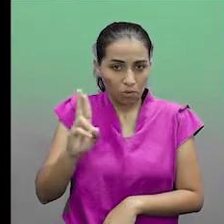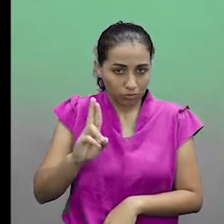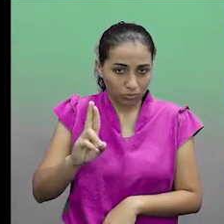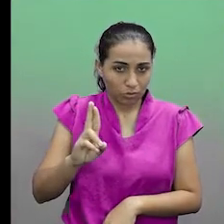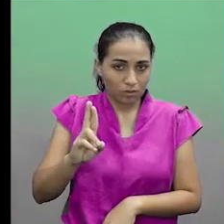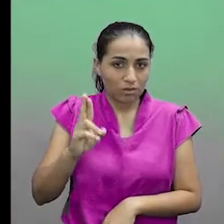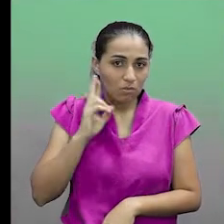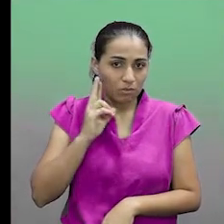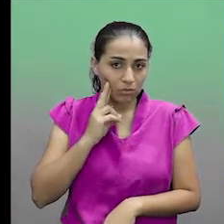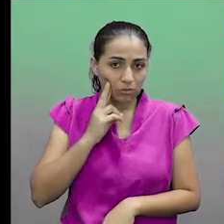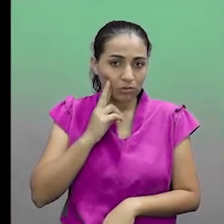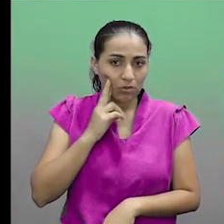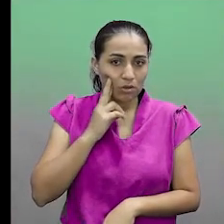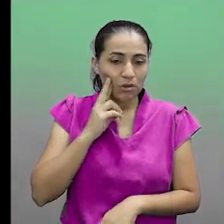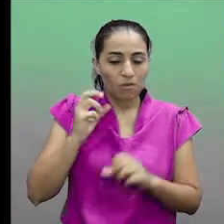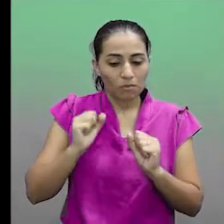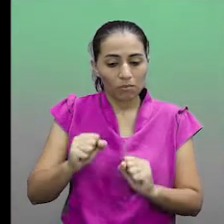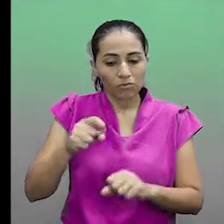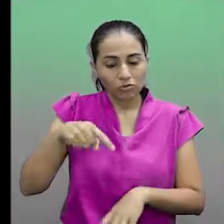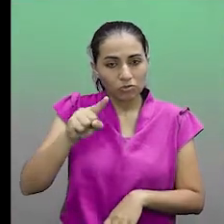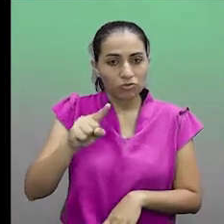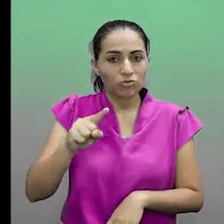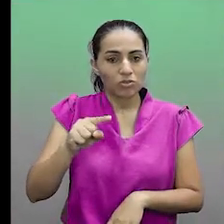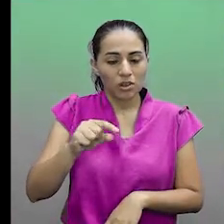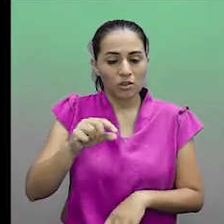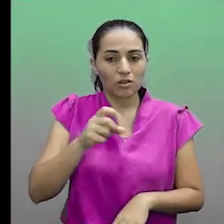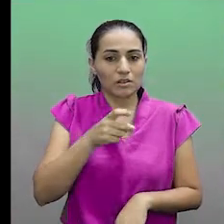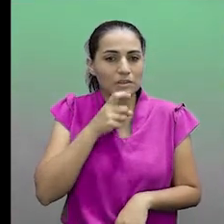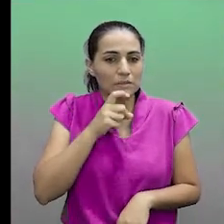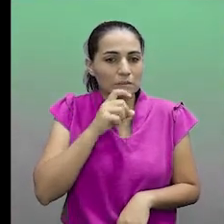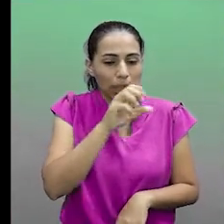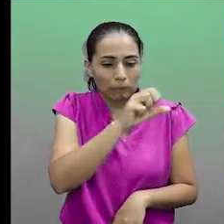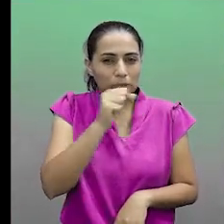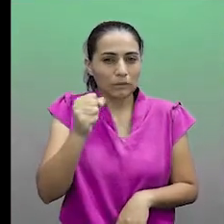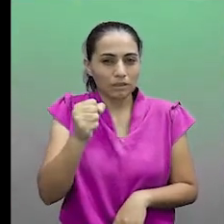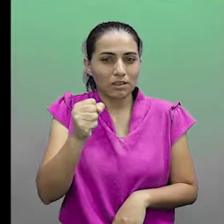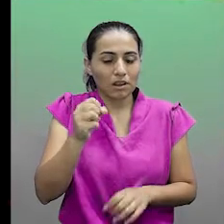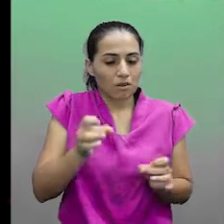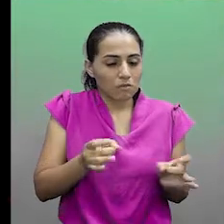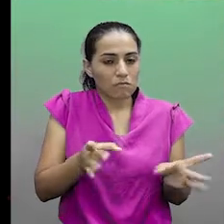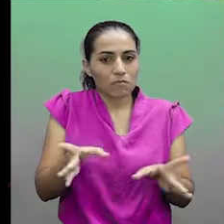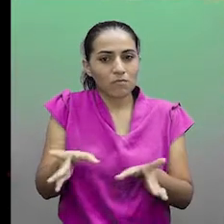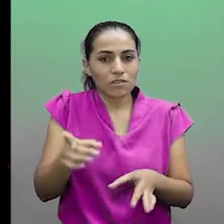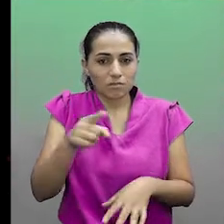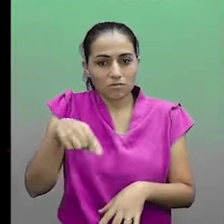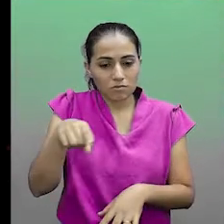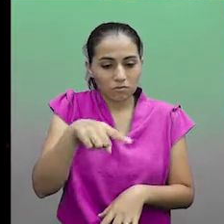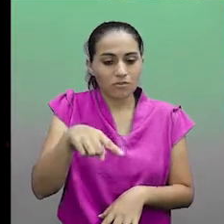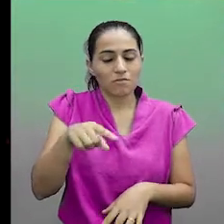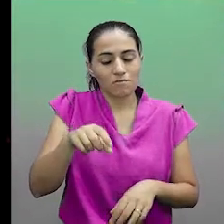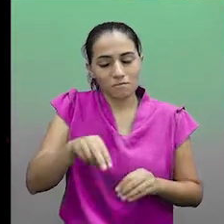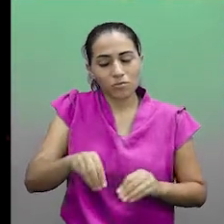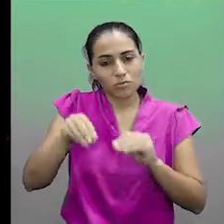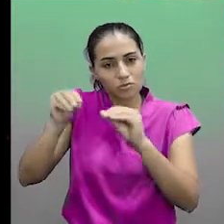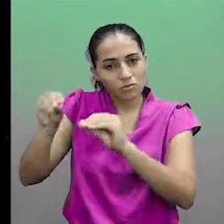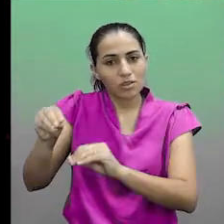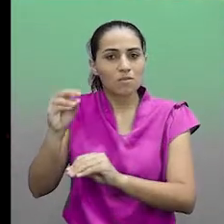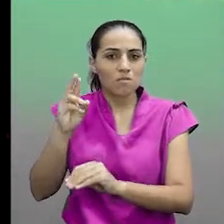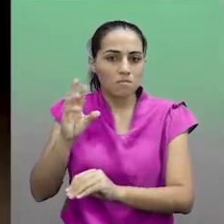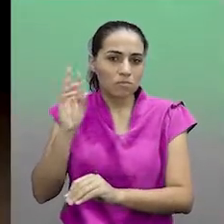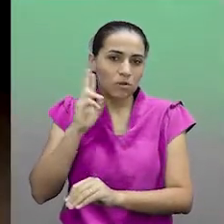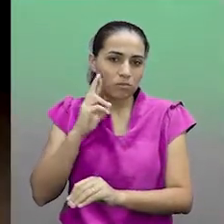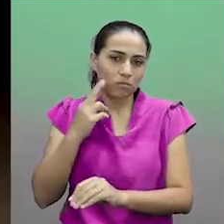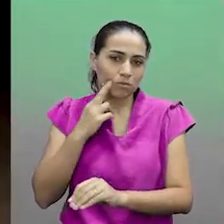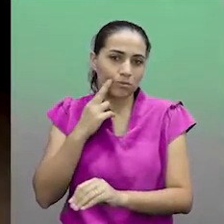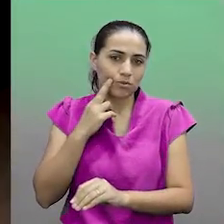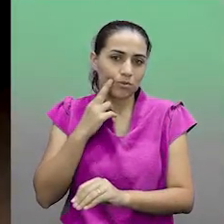ganhar a vida, eu vou te, eu vou dar um jeito. Vou vender a nossa geladeira de casa e você vai para Rondônia.